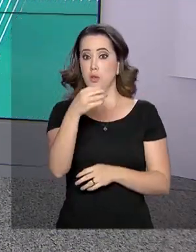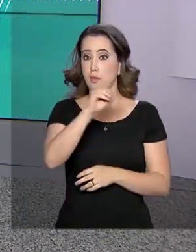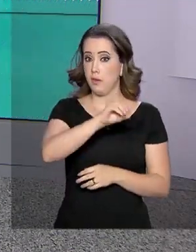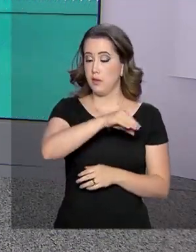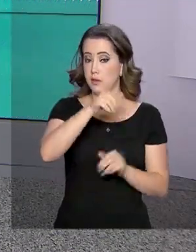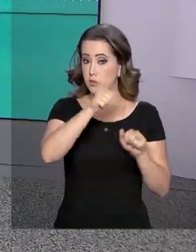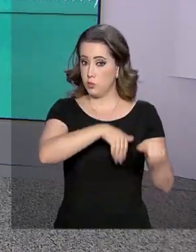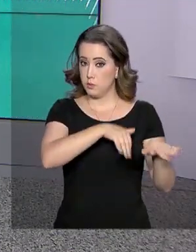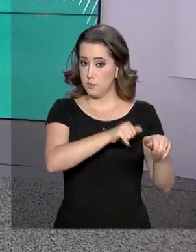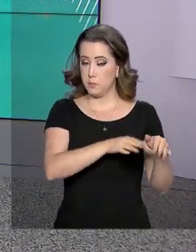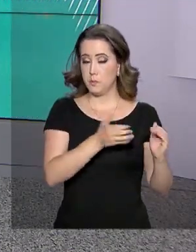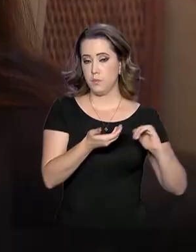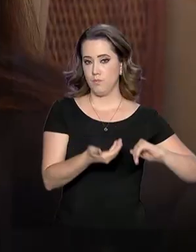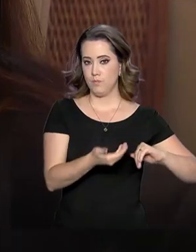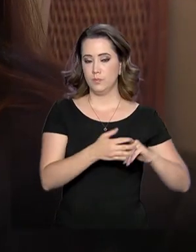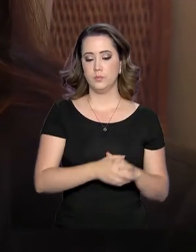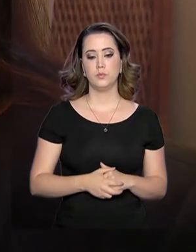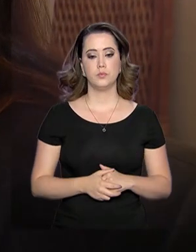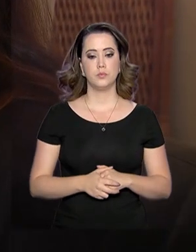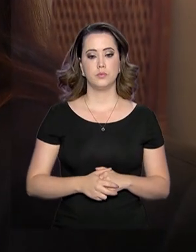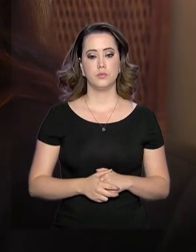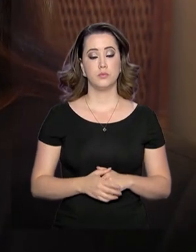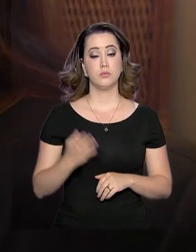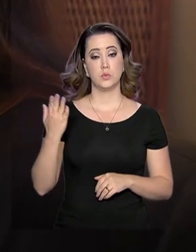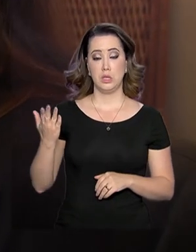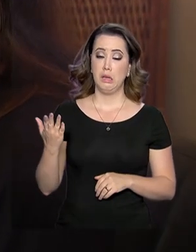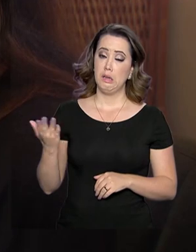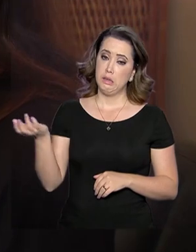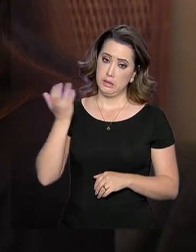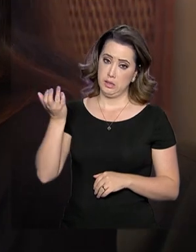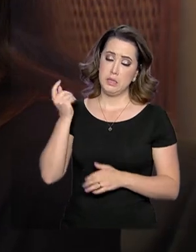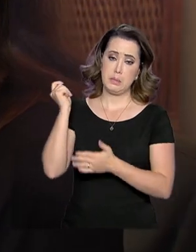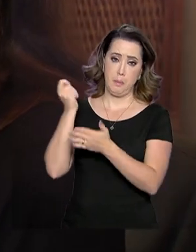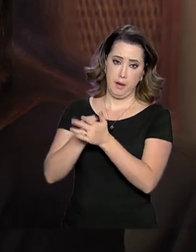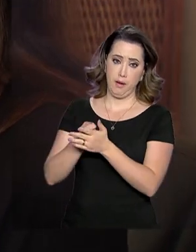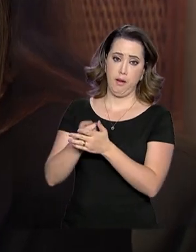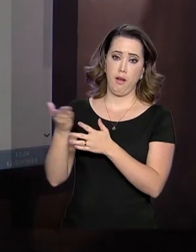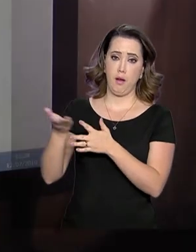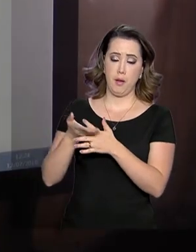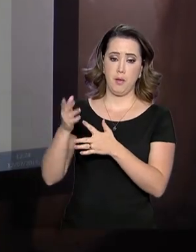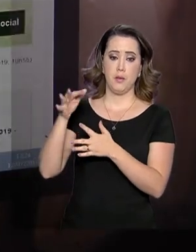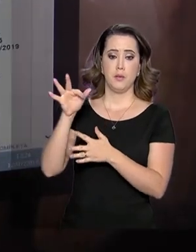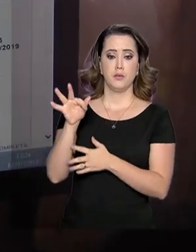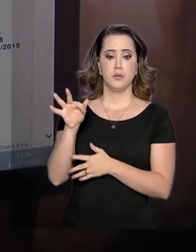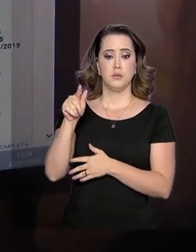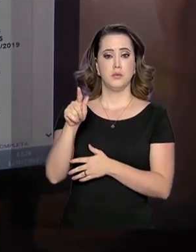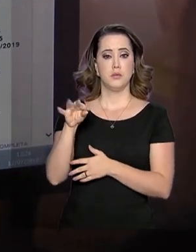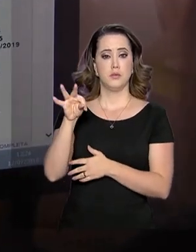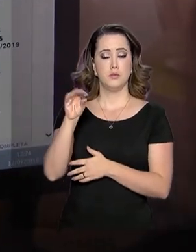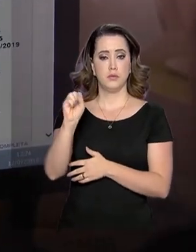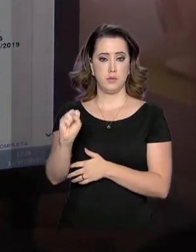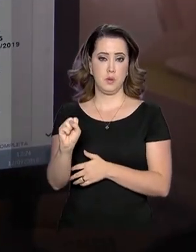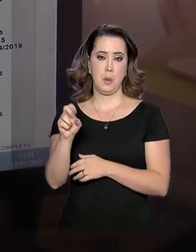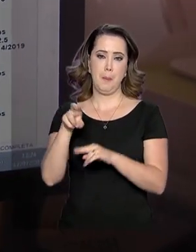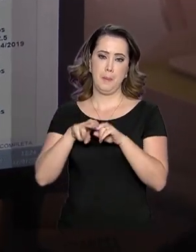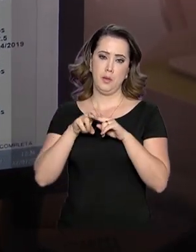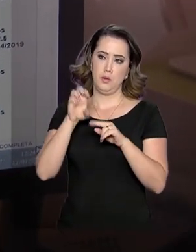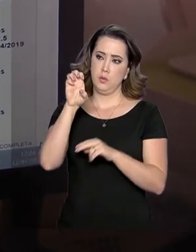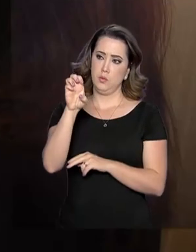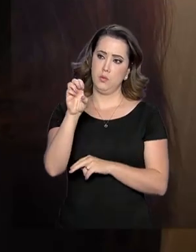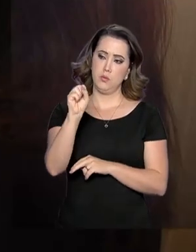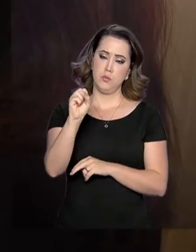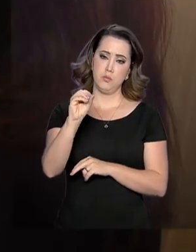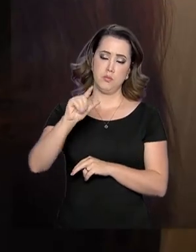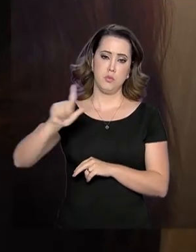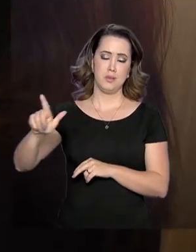setembro pelo Congresso. Luciana até tentou pagar a parcela do Fundo de Garantia da Empregada Doméstica pelo E-Social,